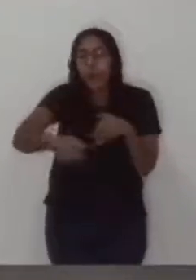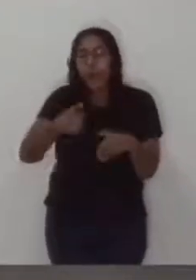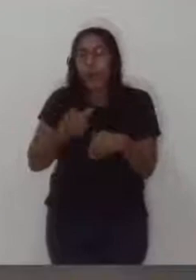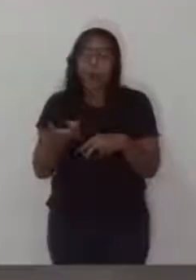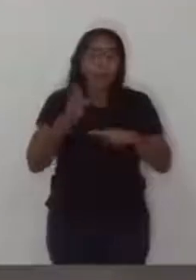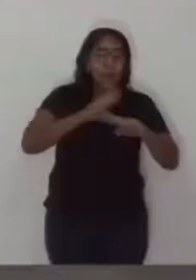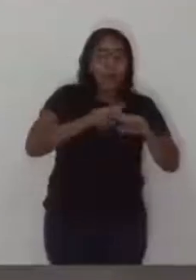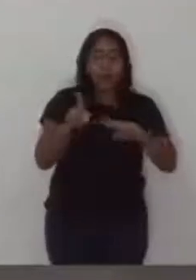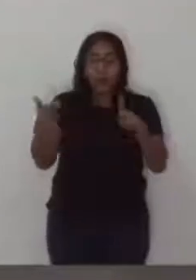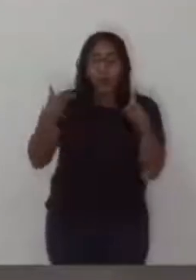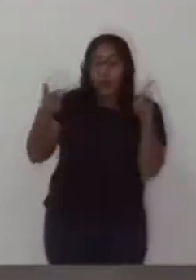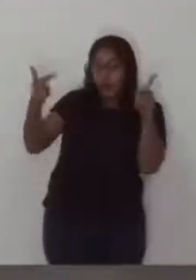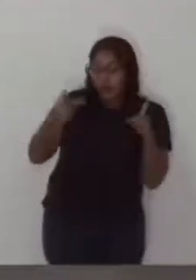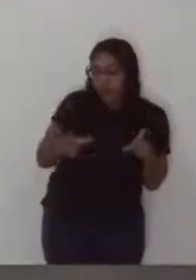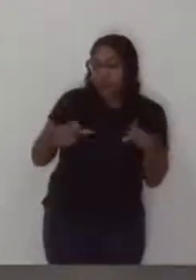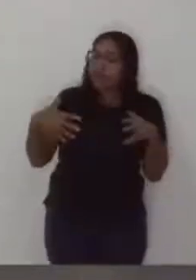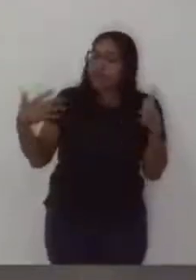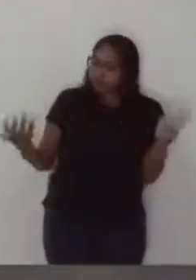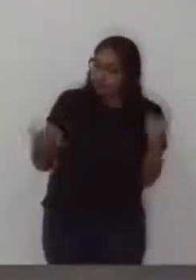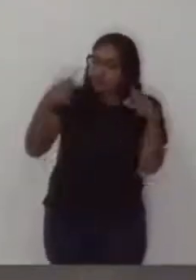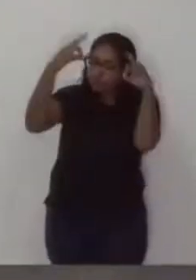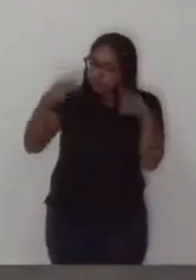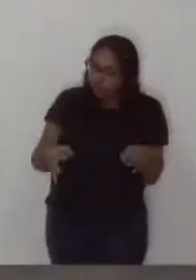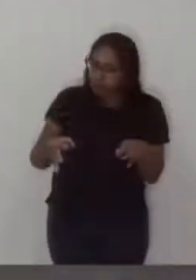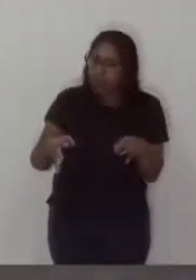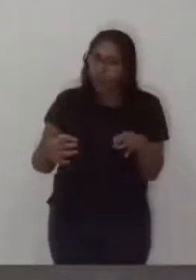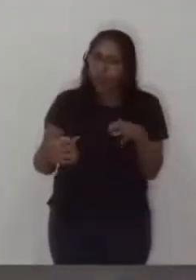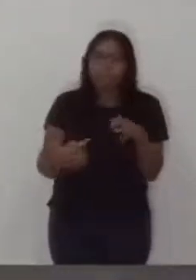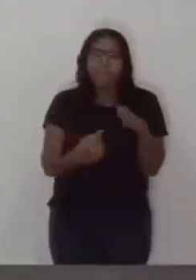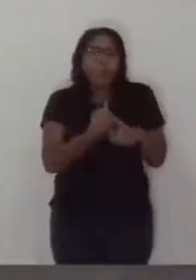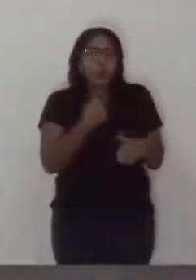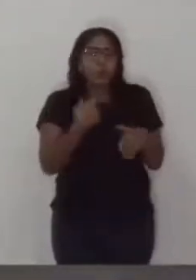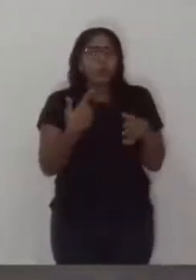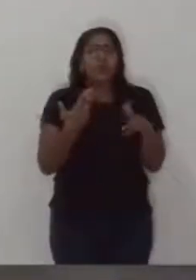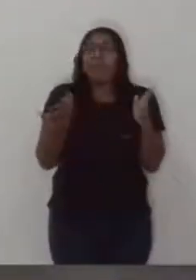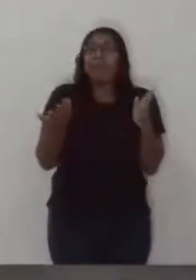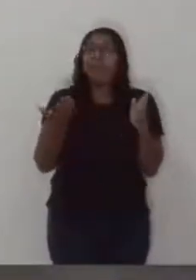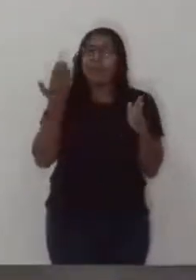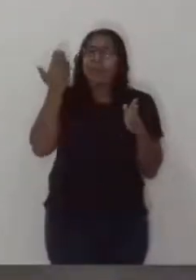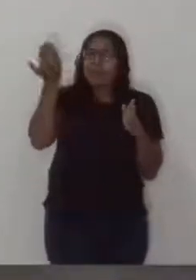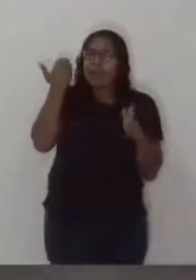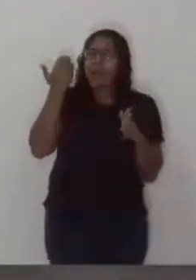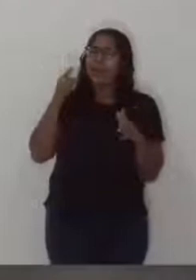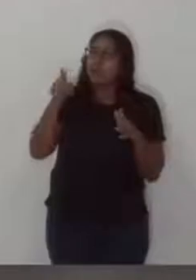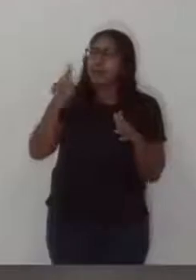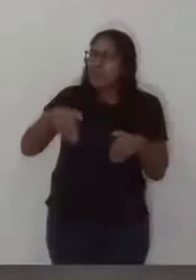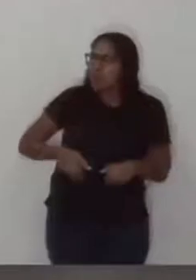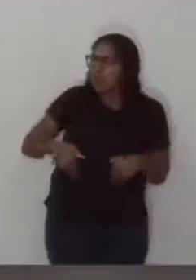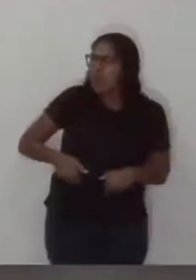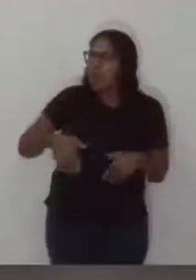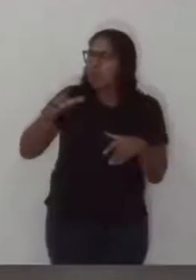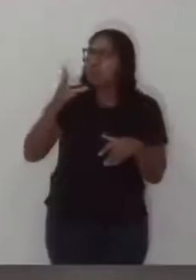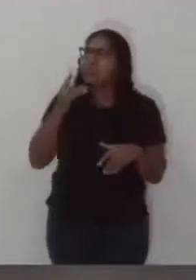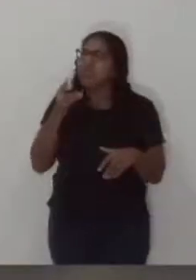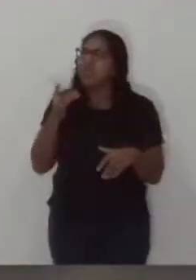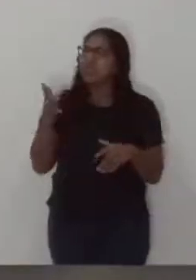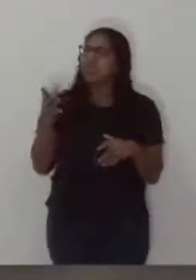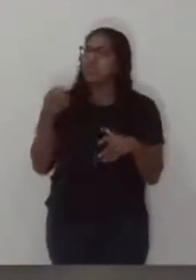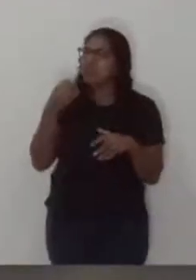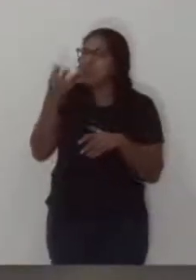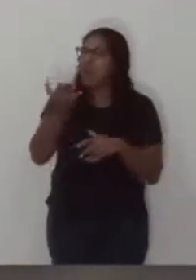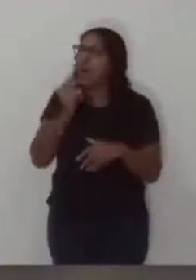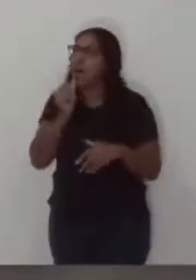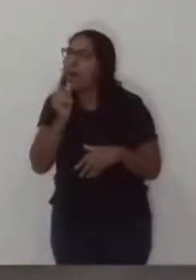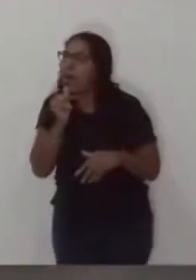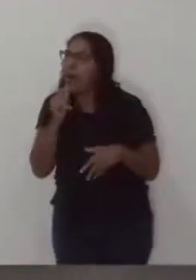prisão e fostes me visitar. Então os justos lhe perguntarão, Senhor, quando foi que te vimos com fome e te demos de comer, com sede e te demos